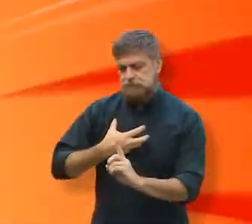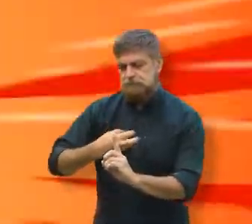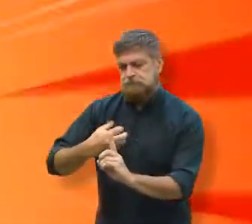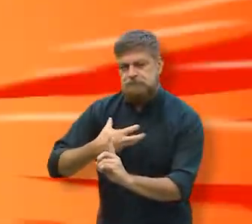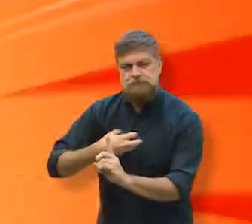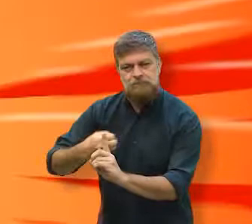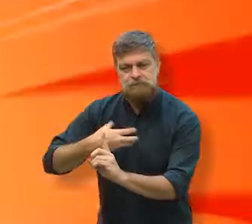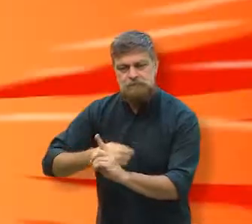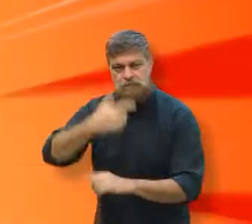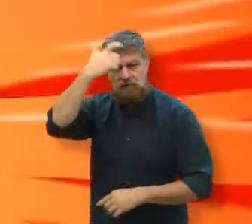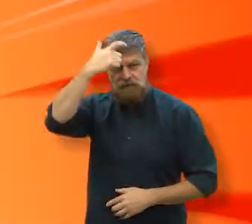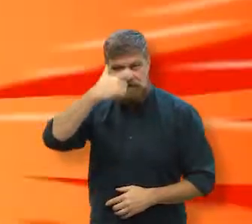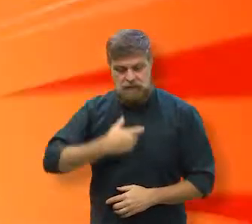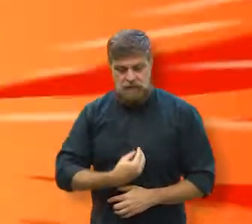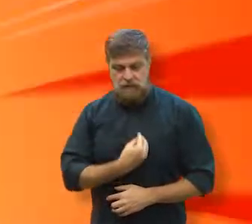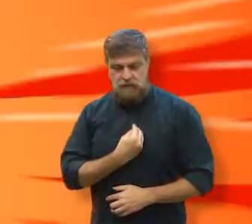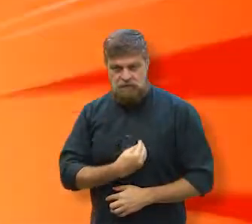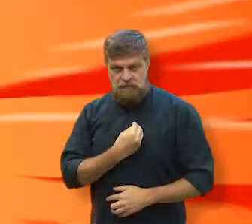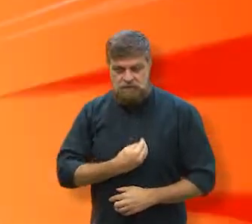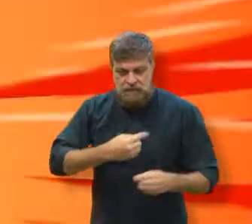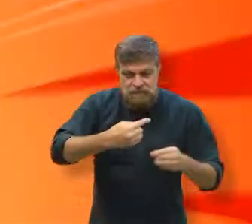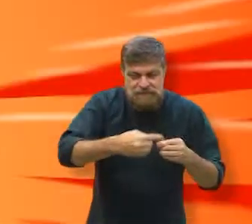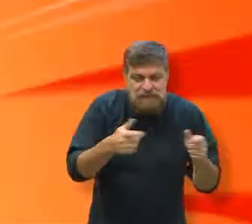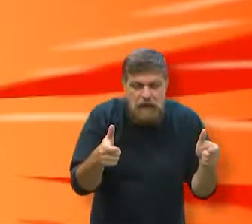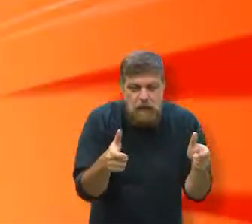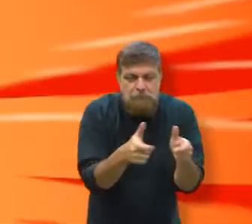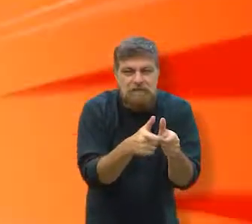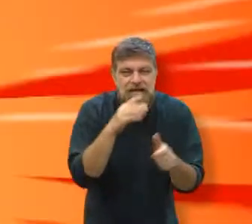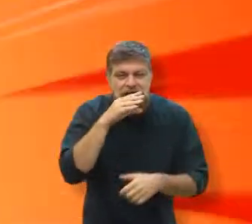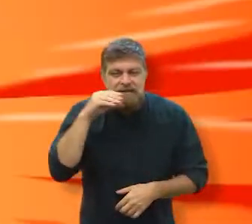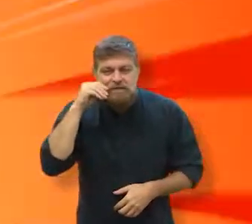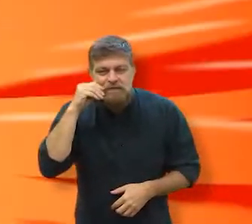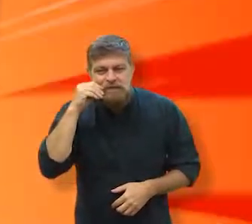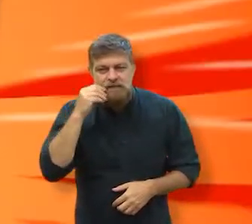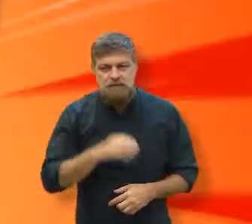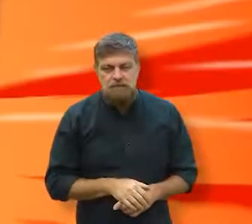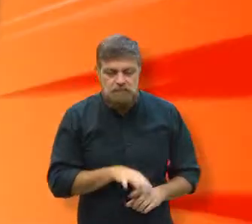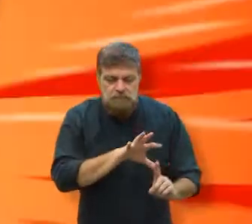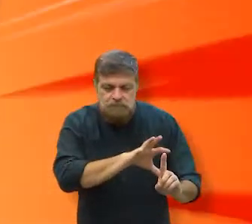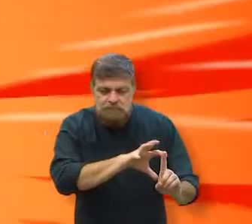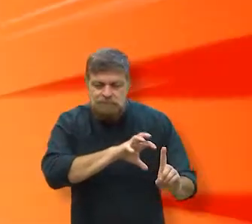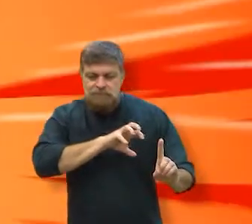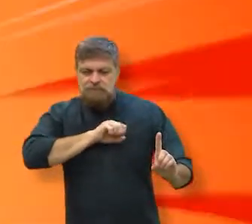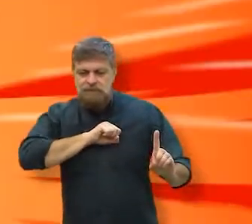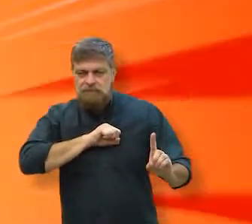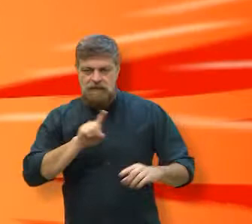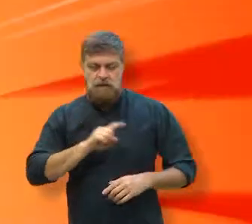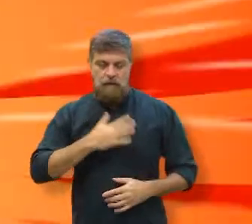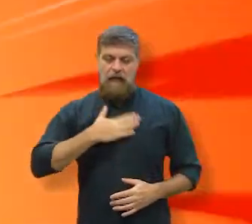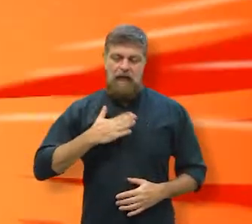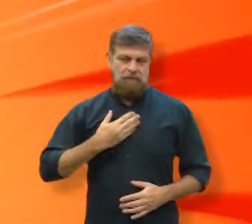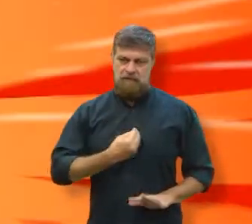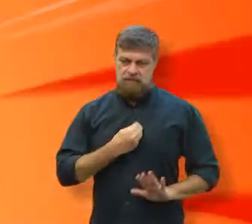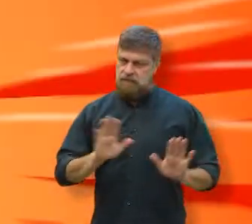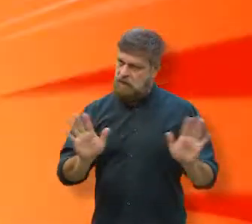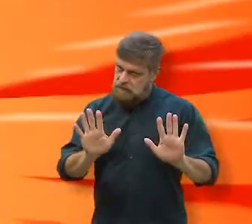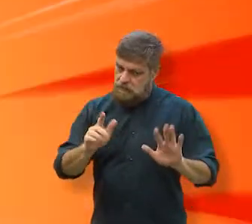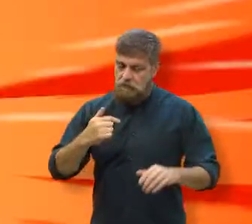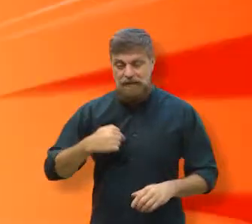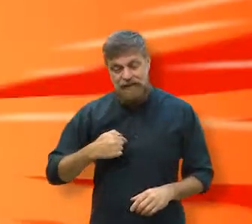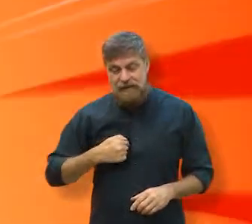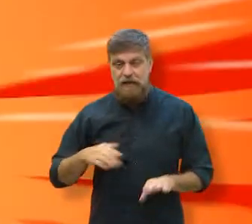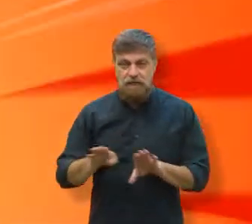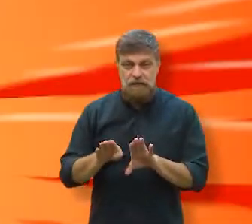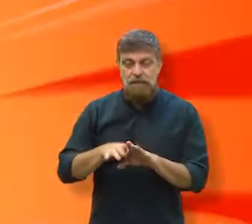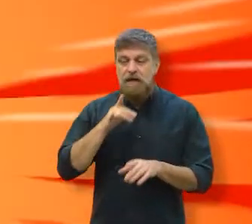por exemplo, eu passei a adolescência numa cidade pequena. tenho umas inspirações, assim. Claro, não é um livro autobiográfico, mas tem muita